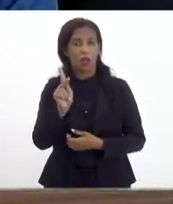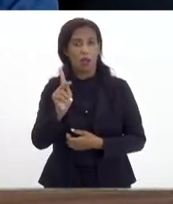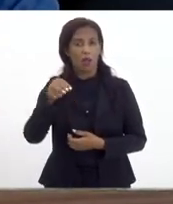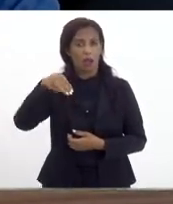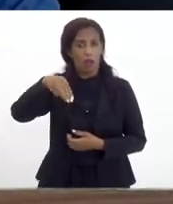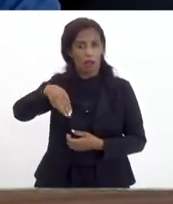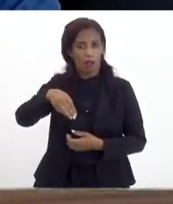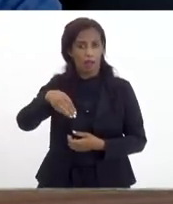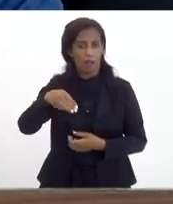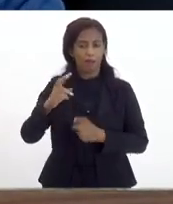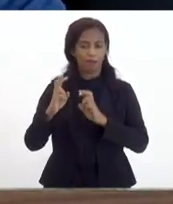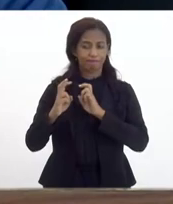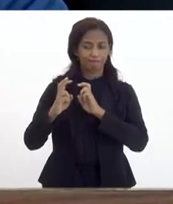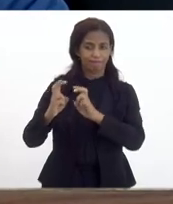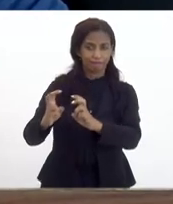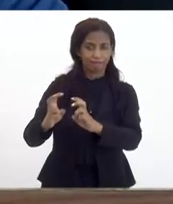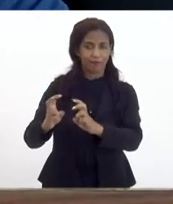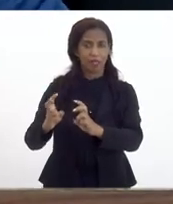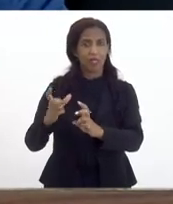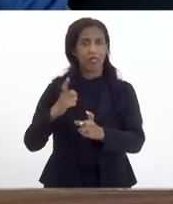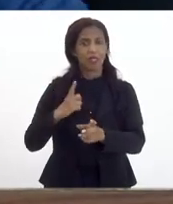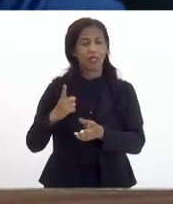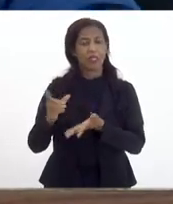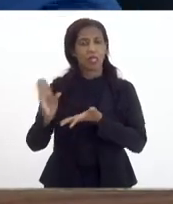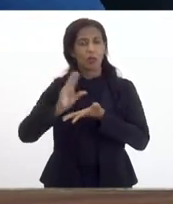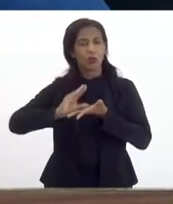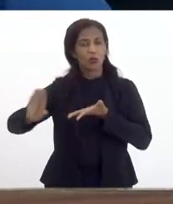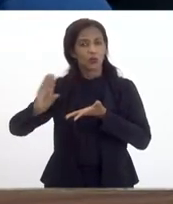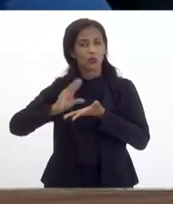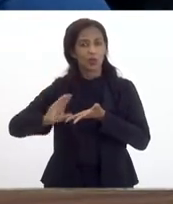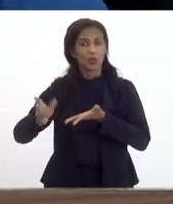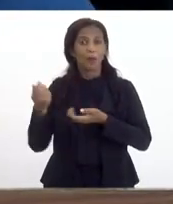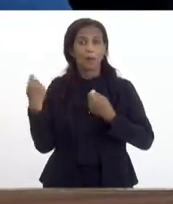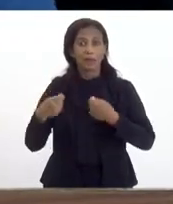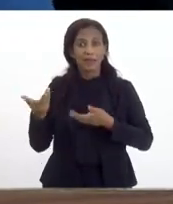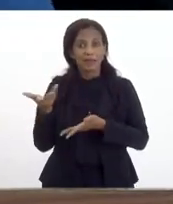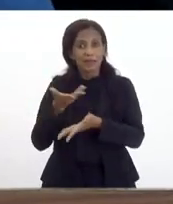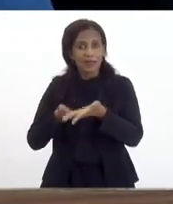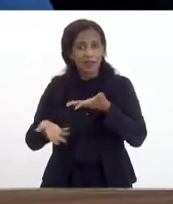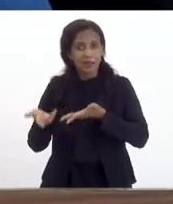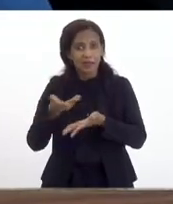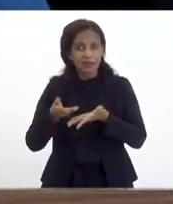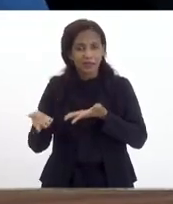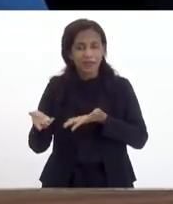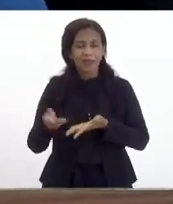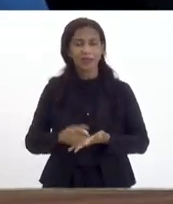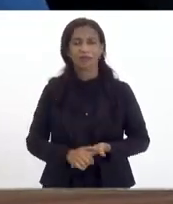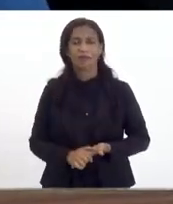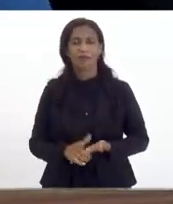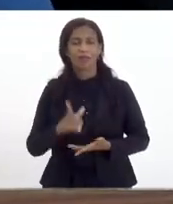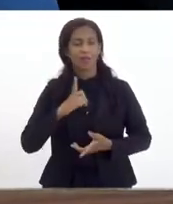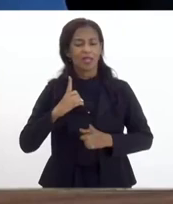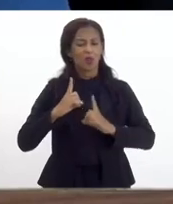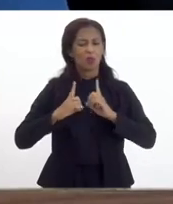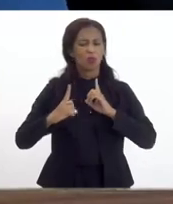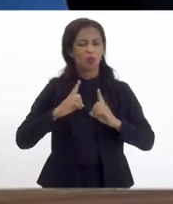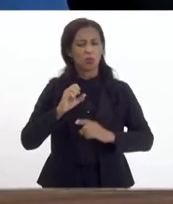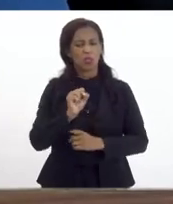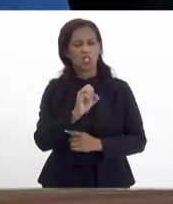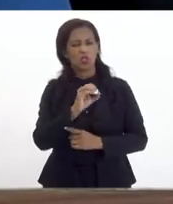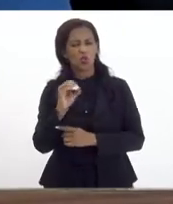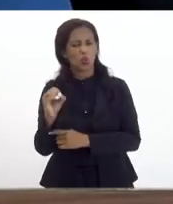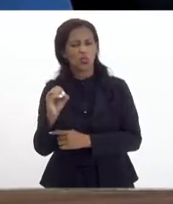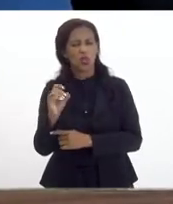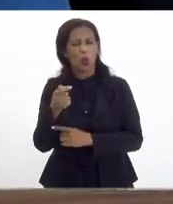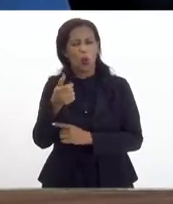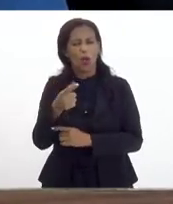e tem uma contrapartida de investimentos que eles não fizeram então tem que investir tem uma discussão se é da ordem de 800 milhões podendo